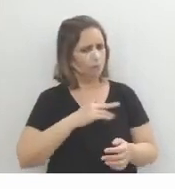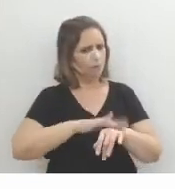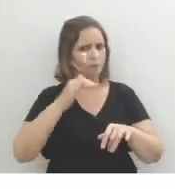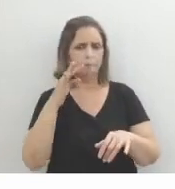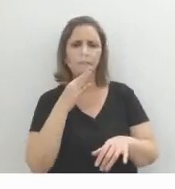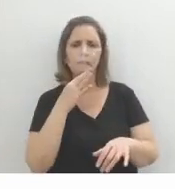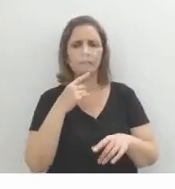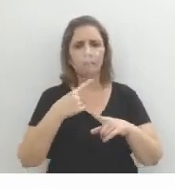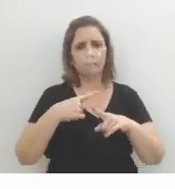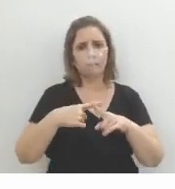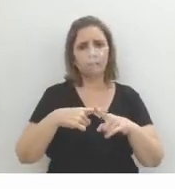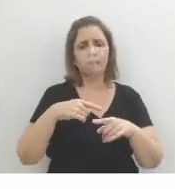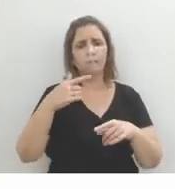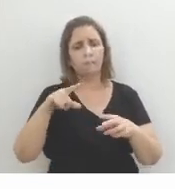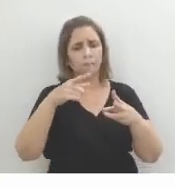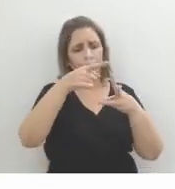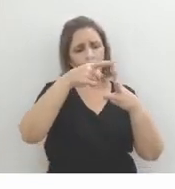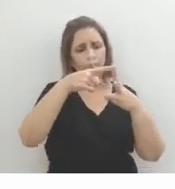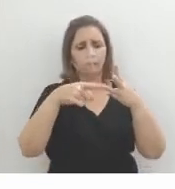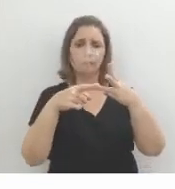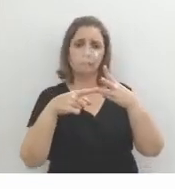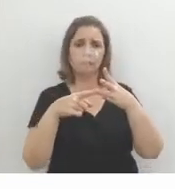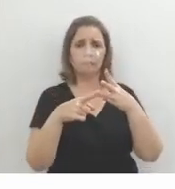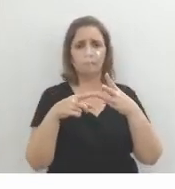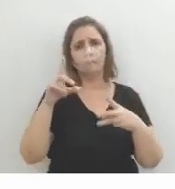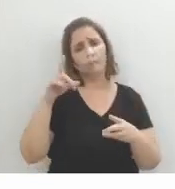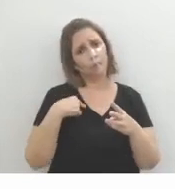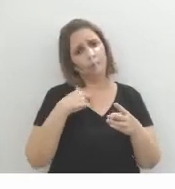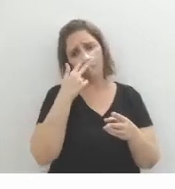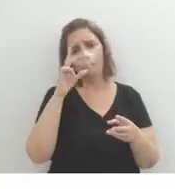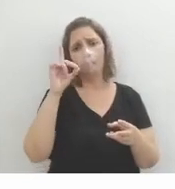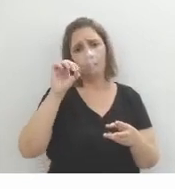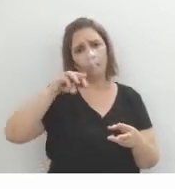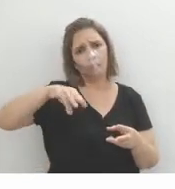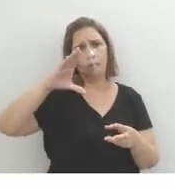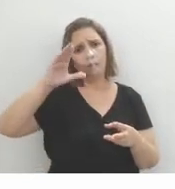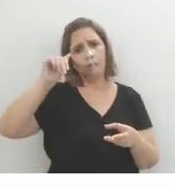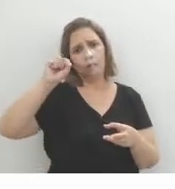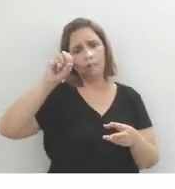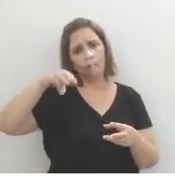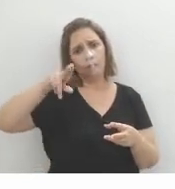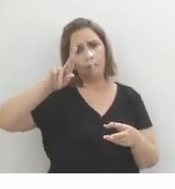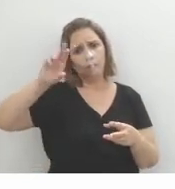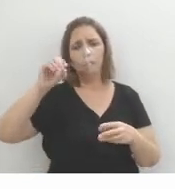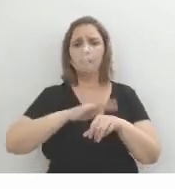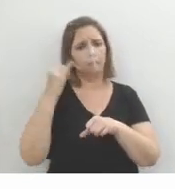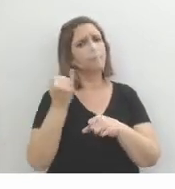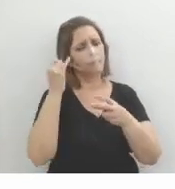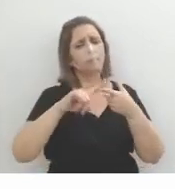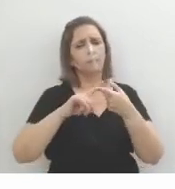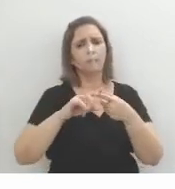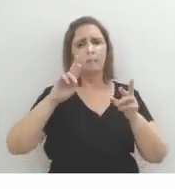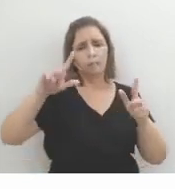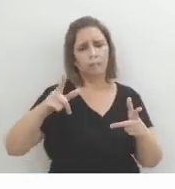Posto disputado por Memórias Póstumas de Brascubas e Dom Casmurro. Eu aposto em Dom Casmurro, tá? Mas tem a mesma relevância. Diferentemente do que